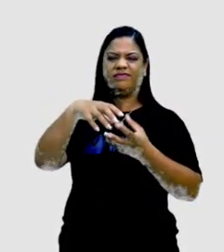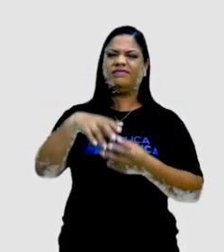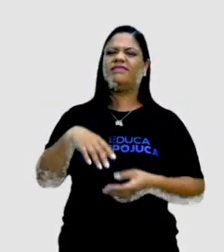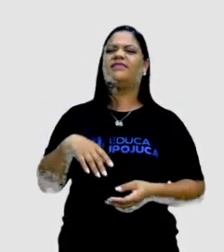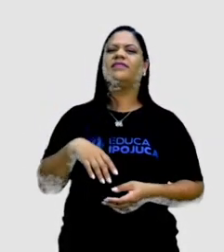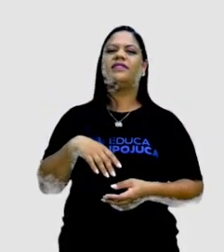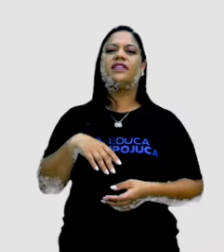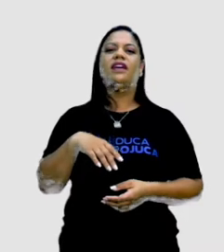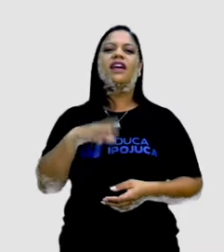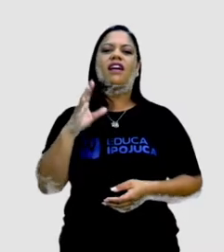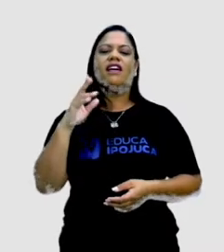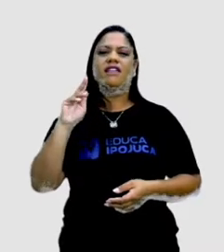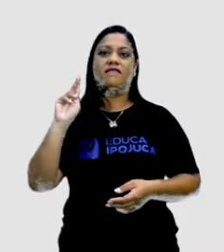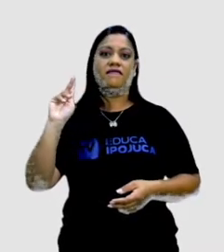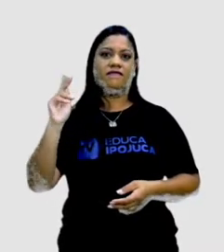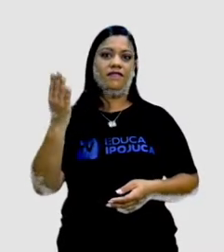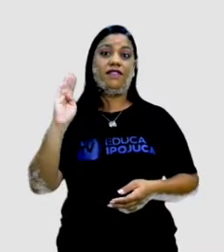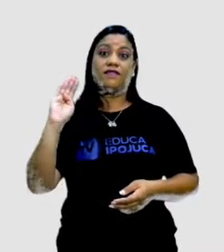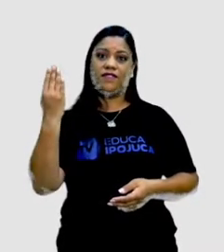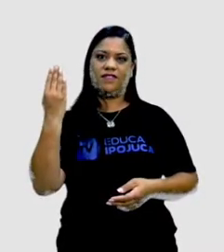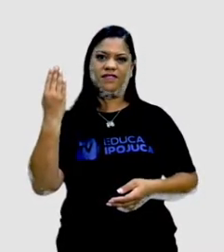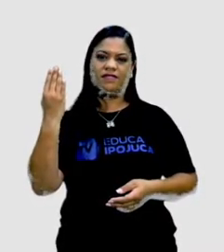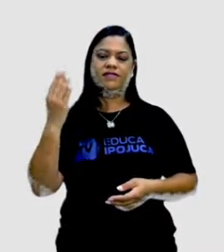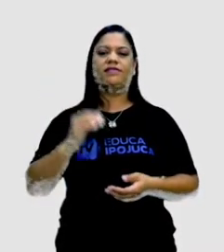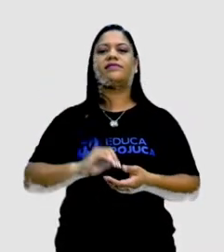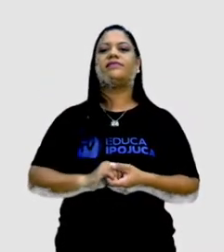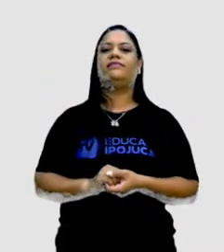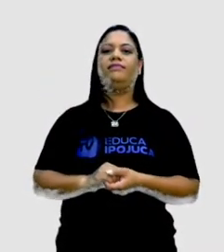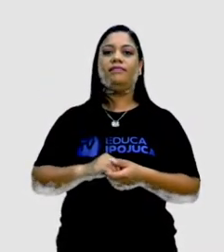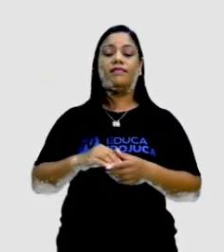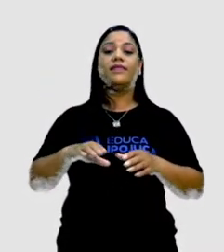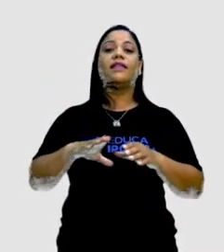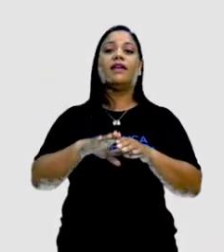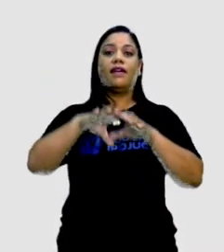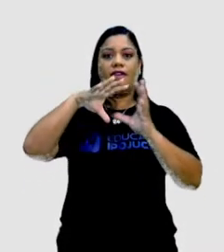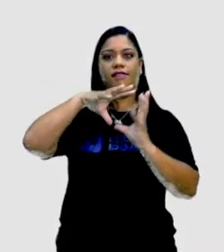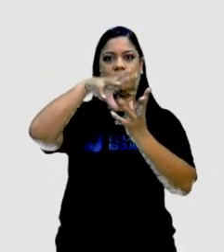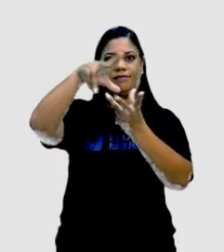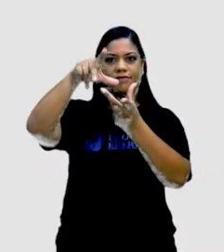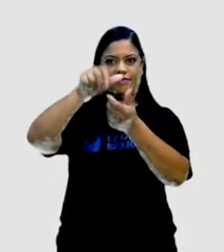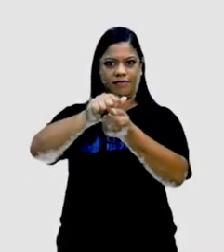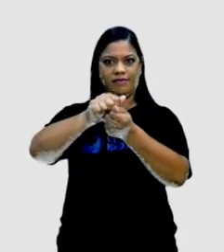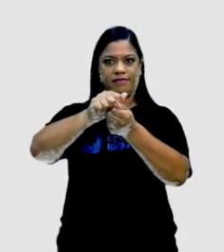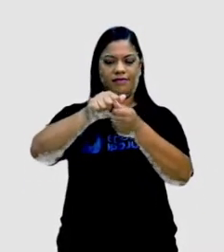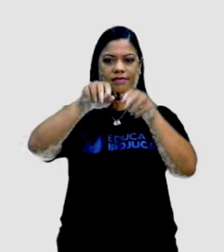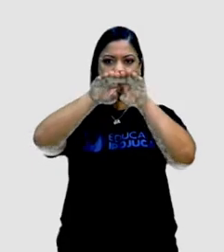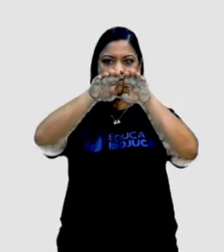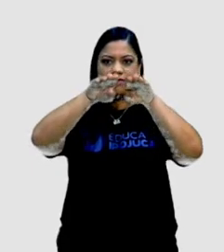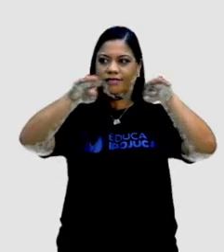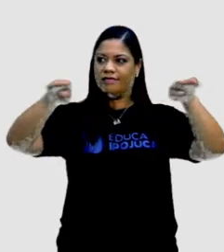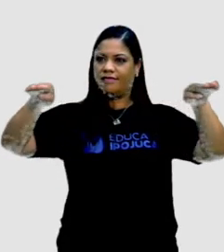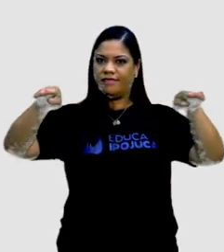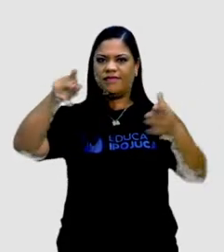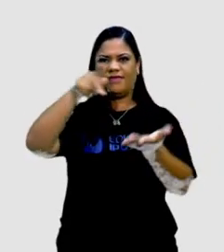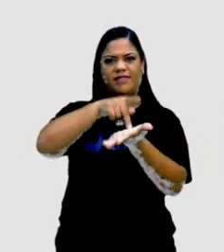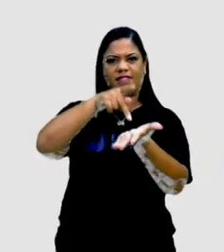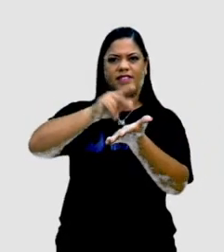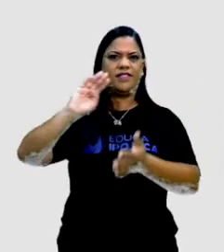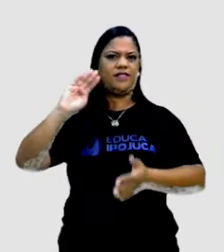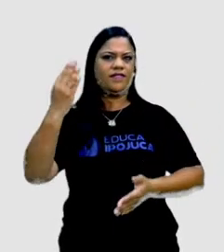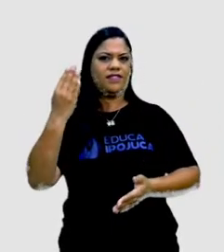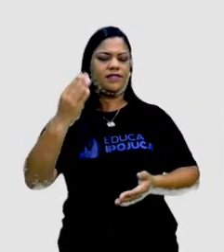verdadeira ou ela é falsa? A terra é plana. Isso é verdadeiro ou isso é falso?